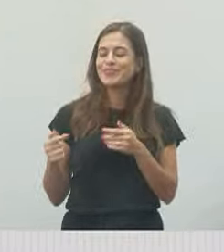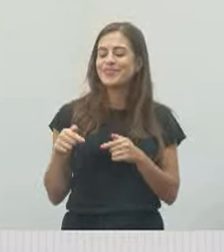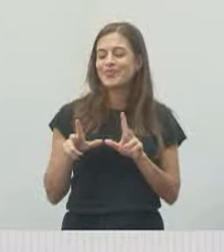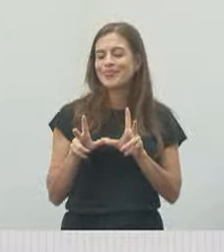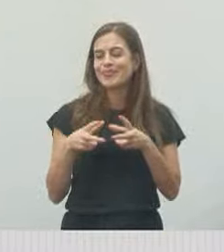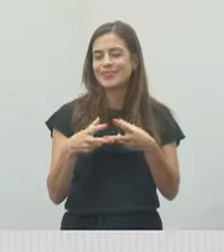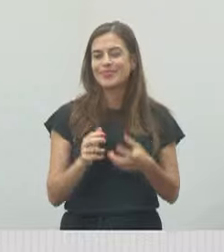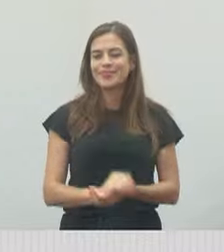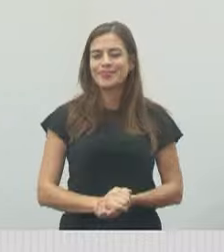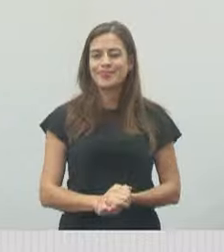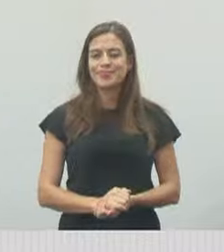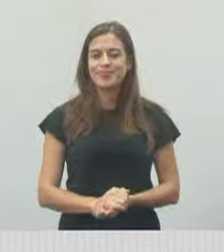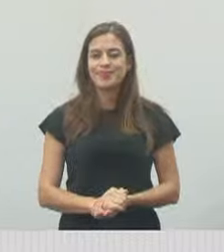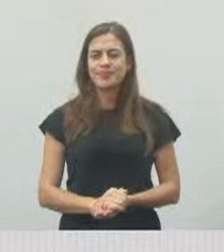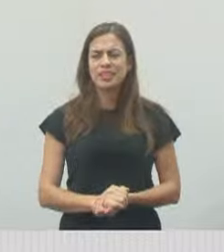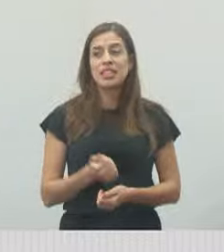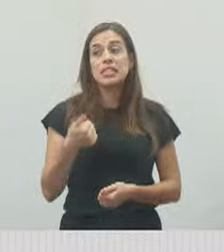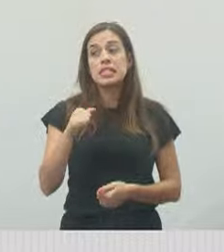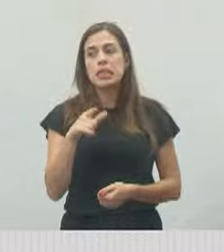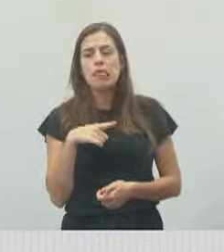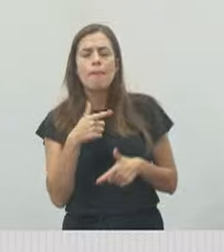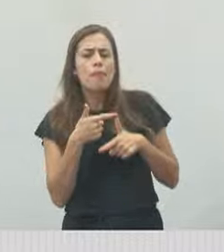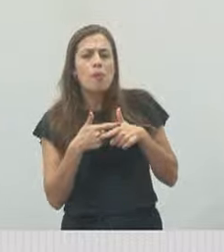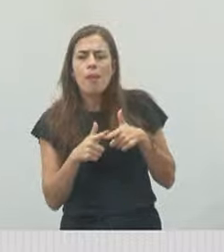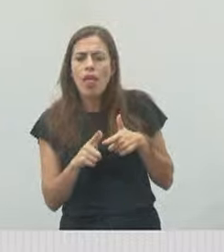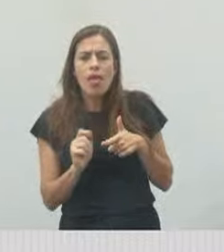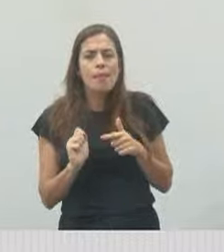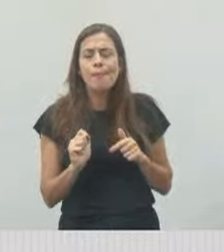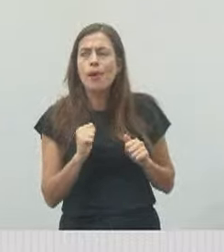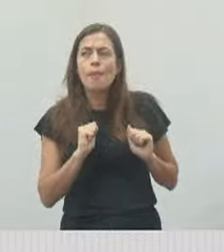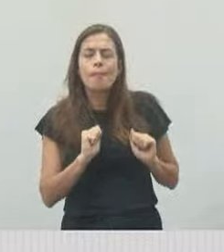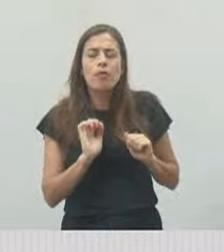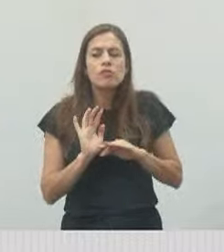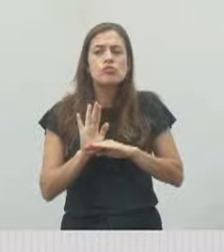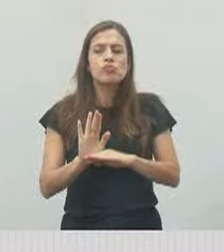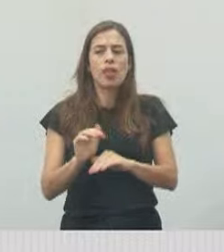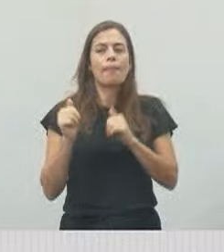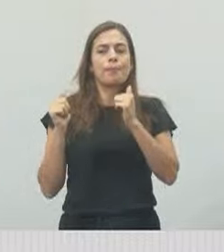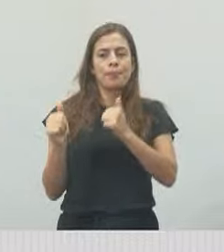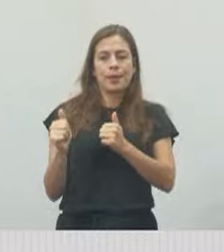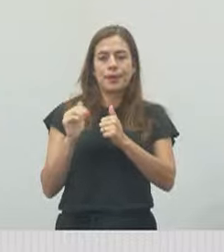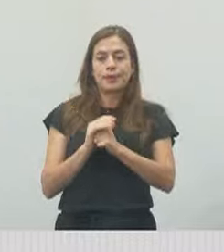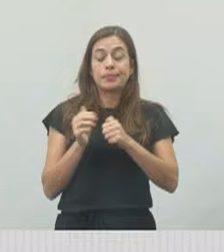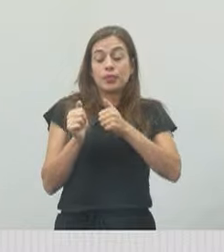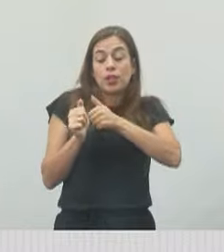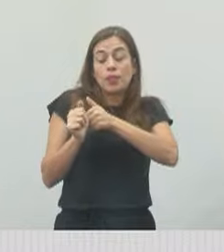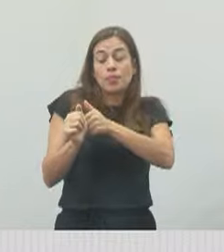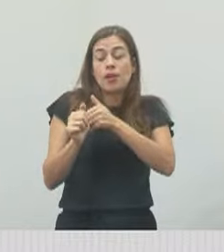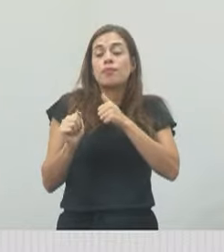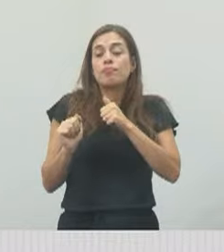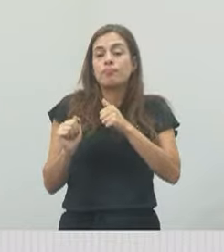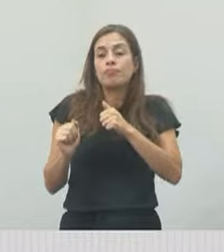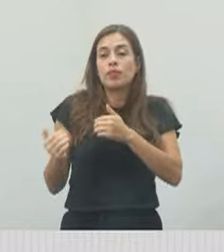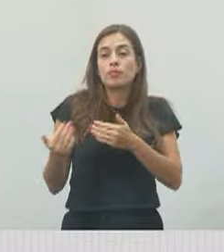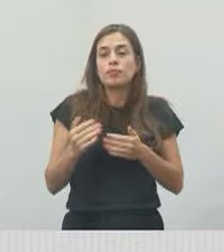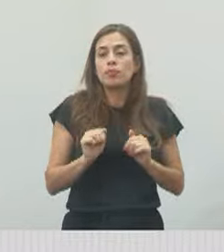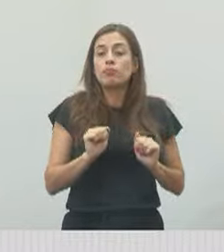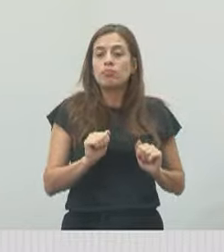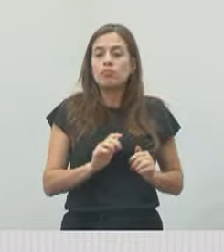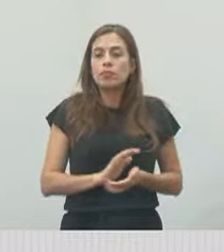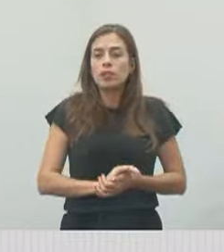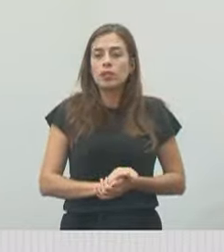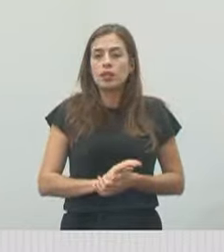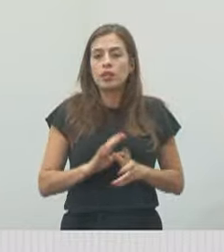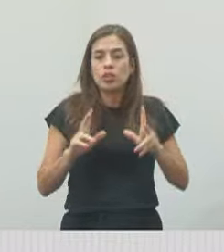aqui na Câmara, tá? Algum probleminha, alguma coisa que a gente possa ajudá-los, acompanhá-los. Pode deixar aí na Câmara, para